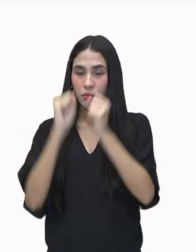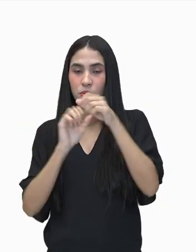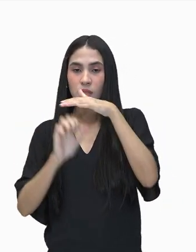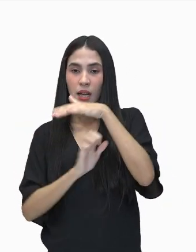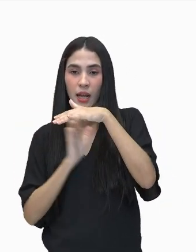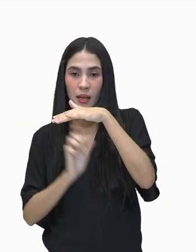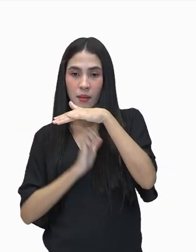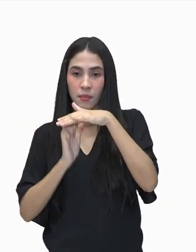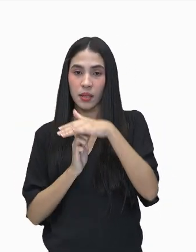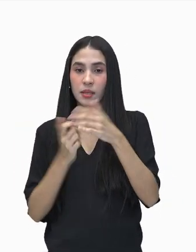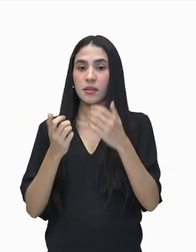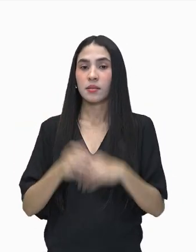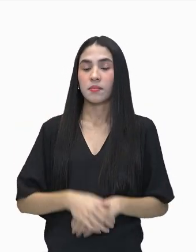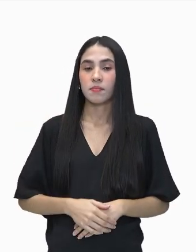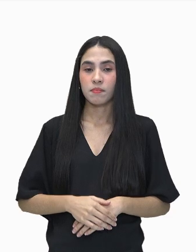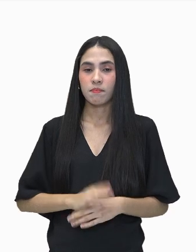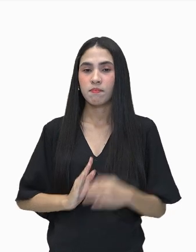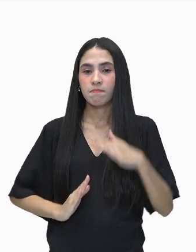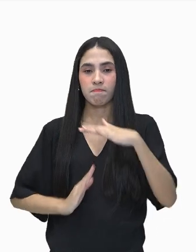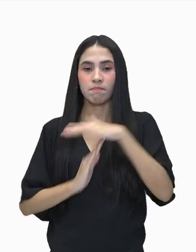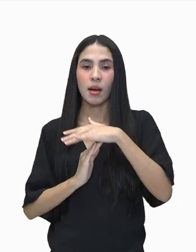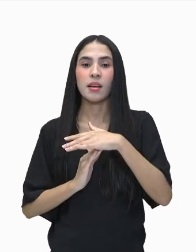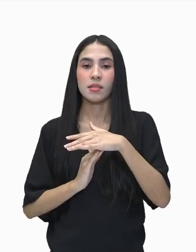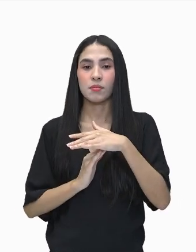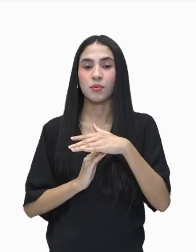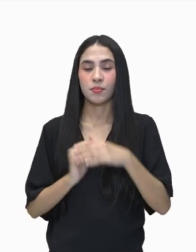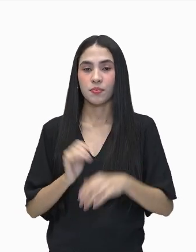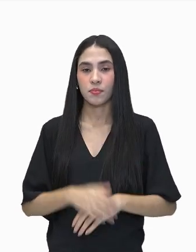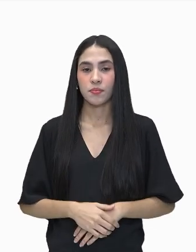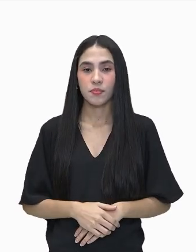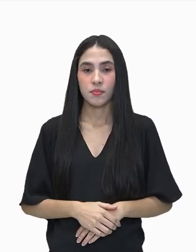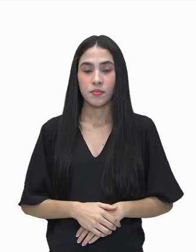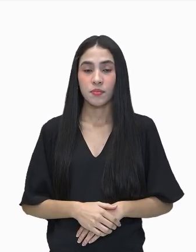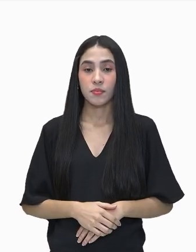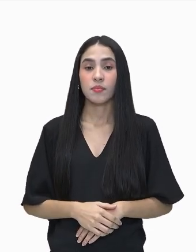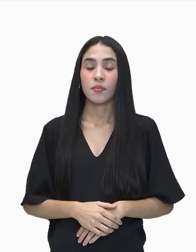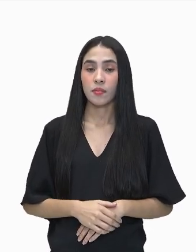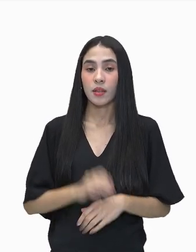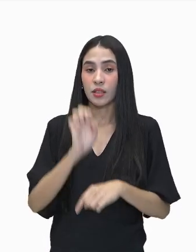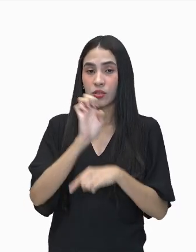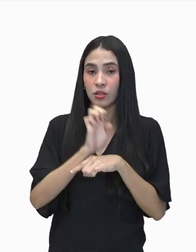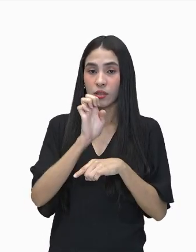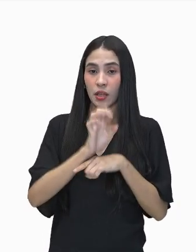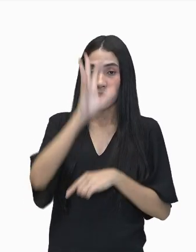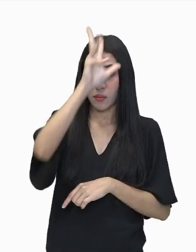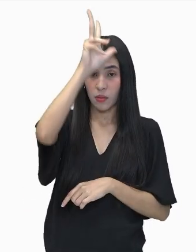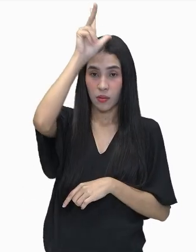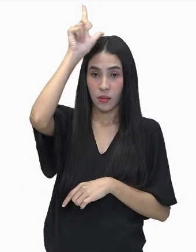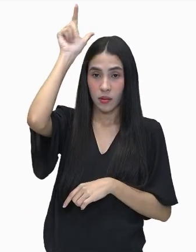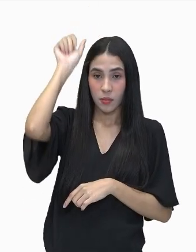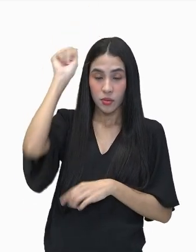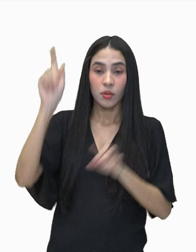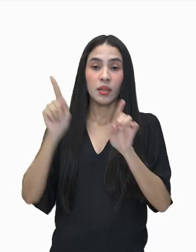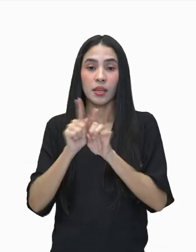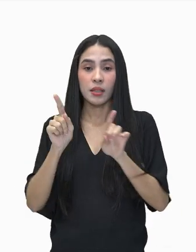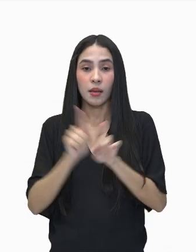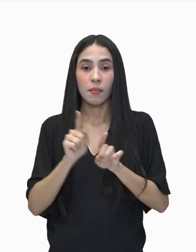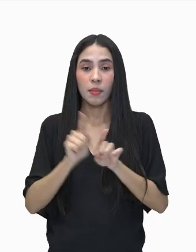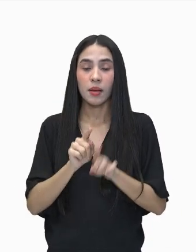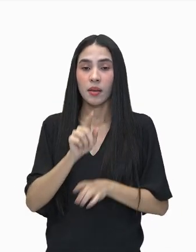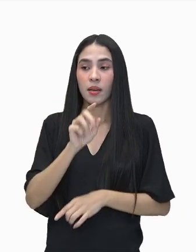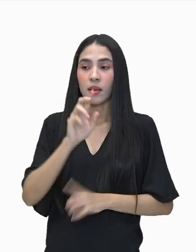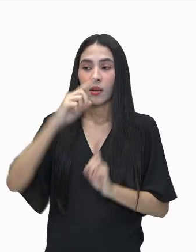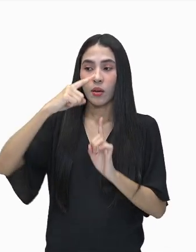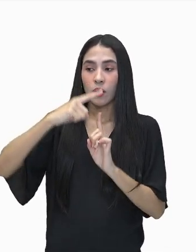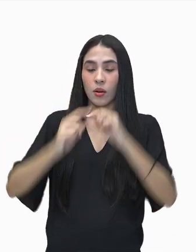industriais, no máximo, nesses estados. O estado do Amazonas e o estado de Rondônia, aqui